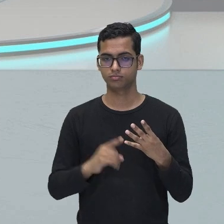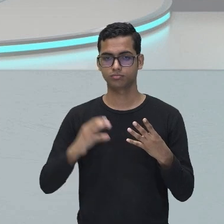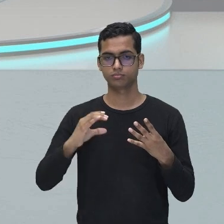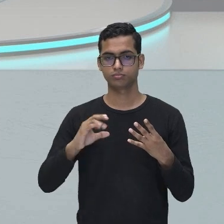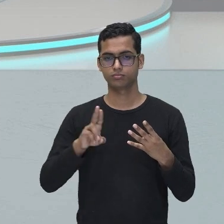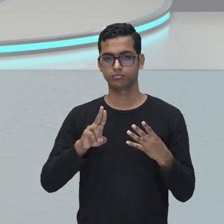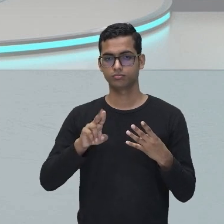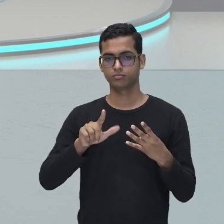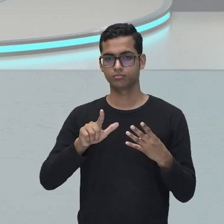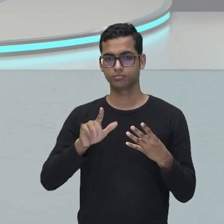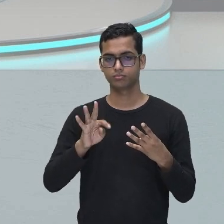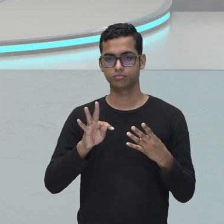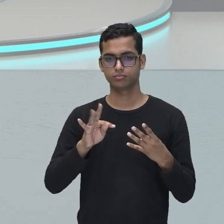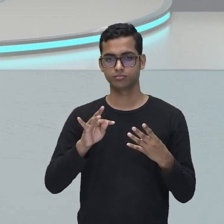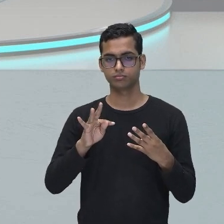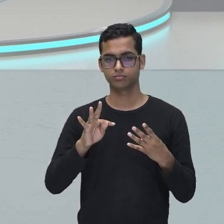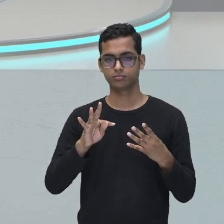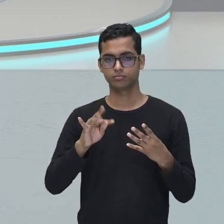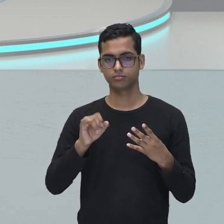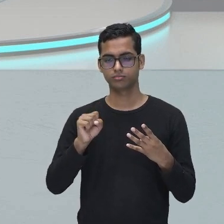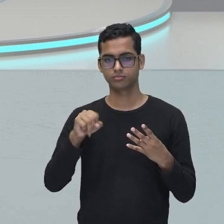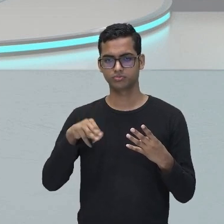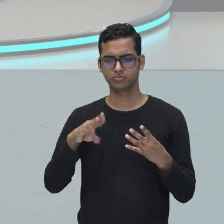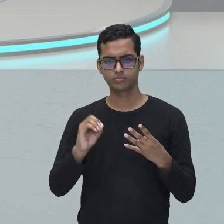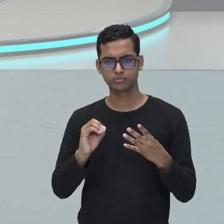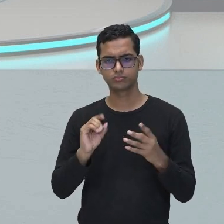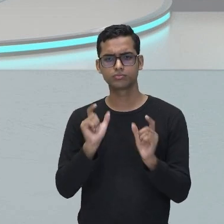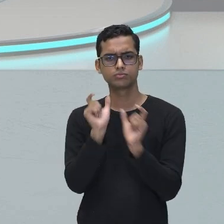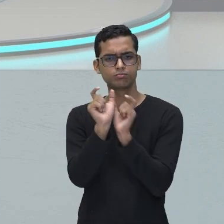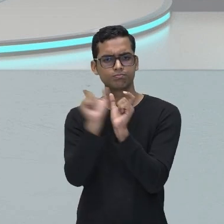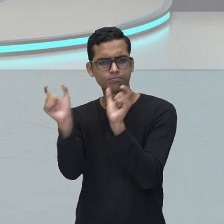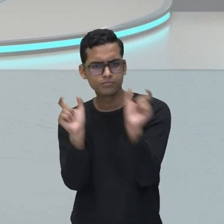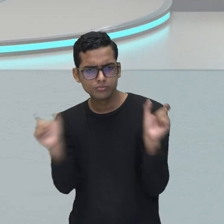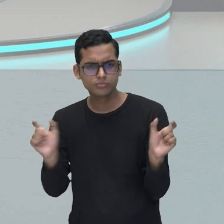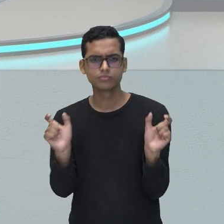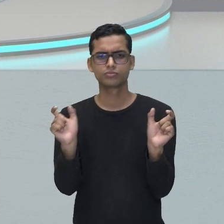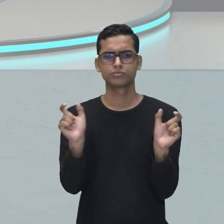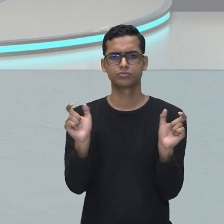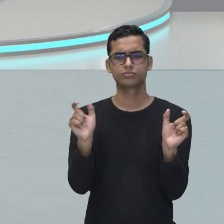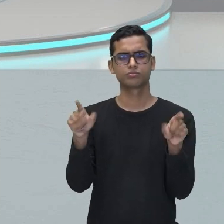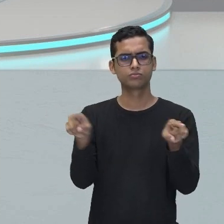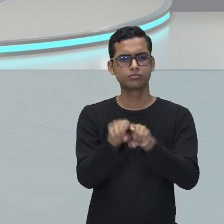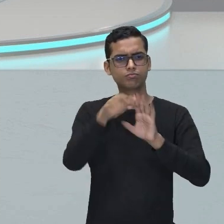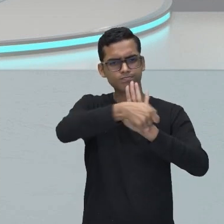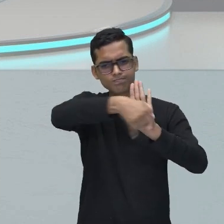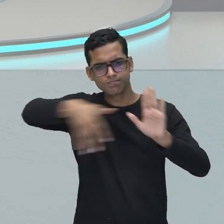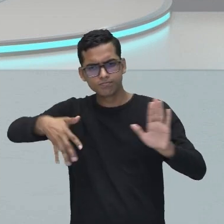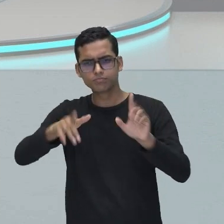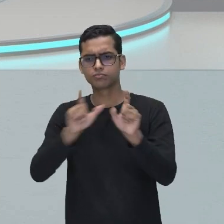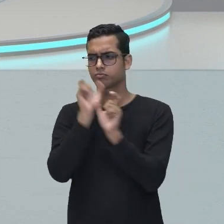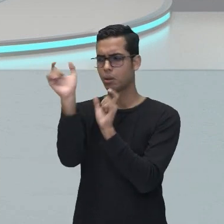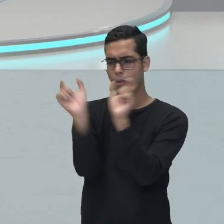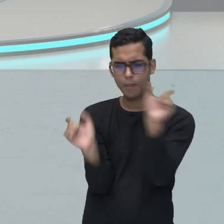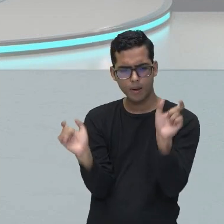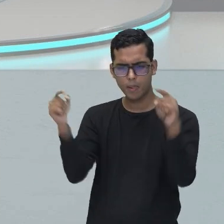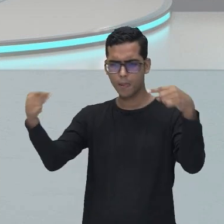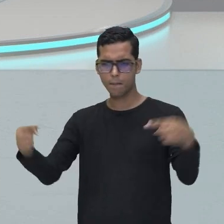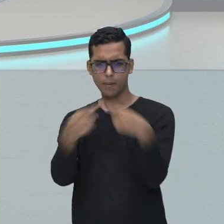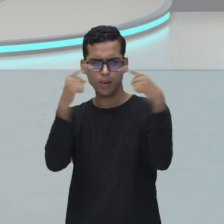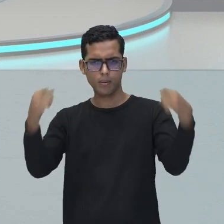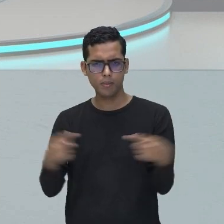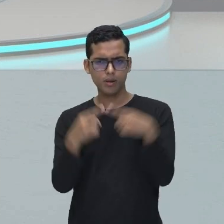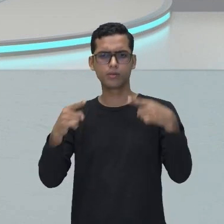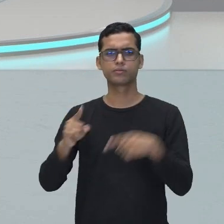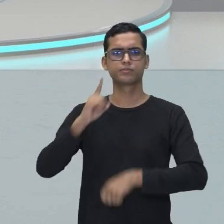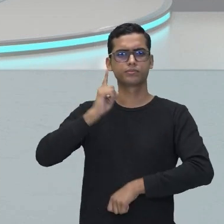cultismo? Que é o jogo de palavras. Muita figura de linguagem, muitos jogos de palavras